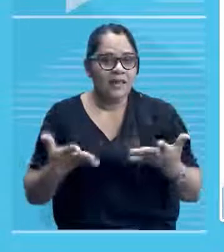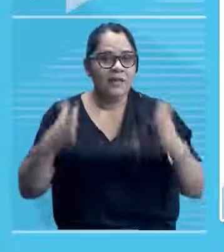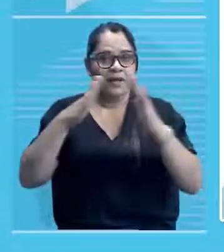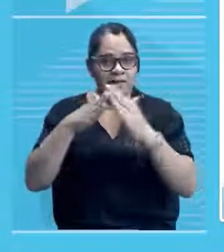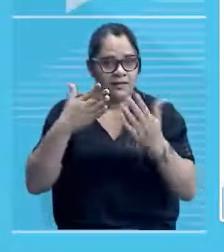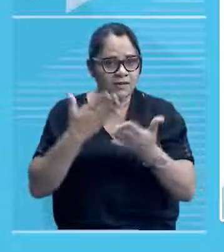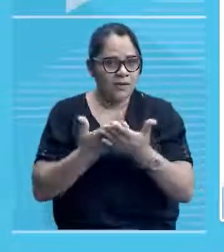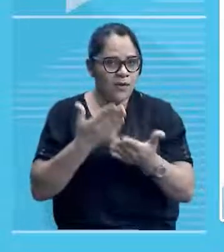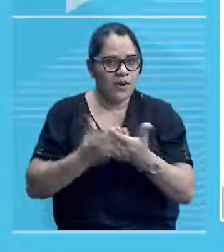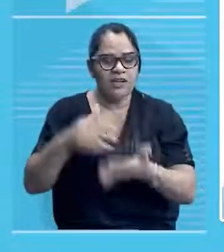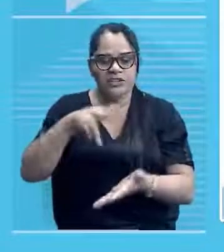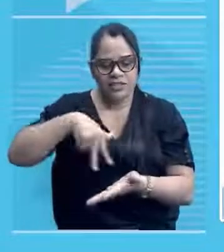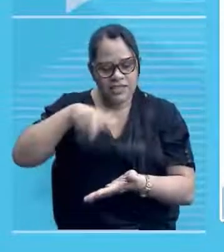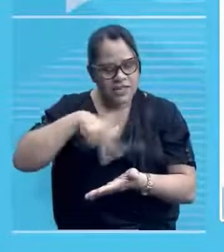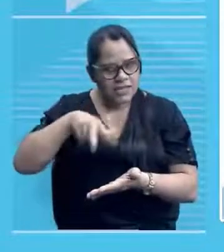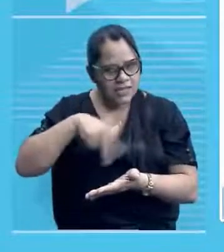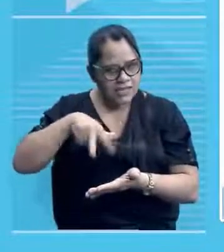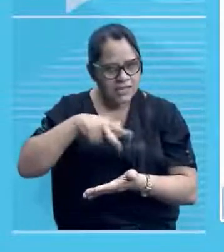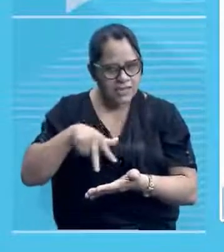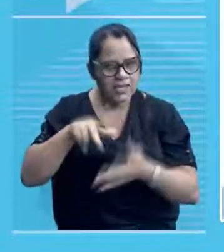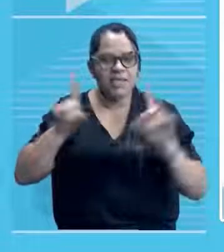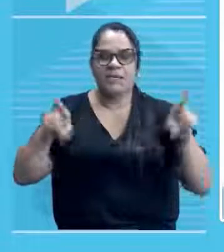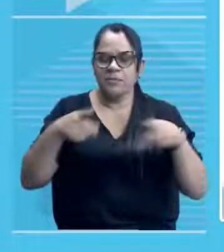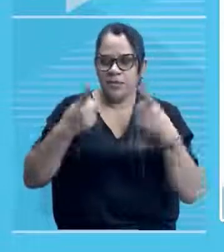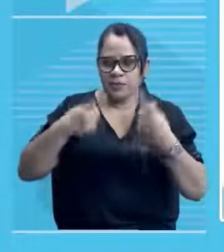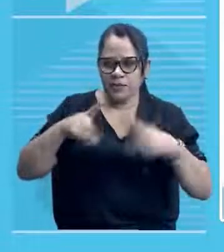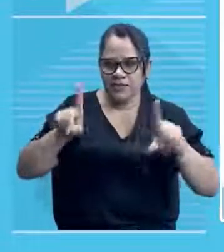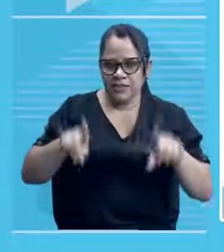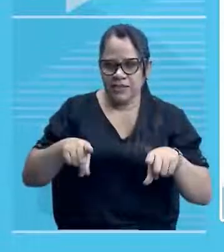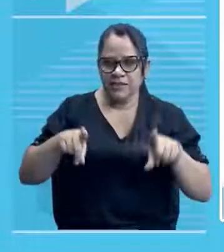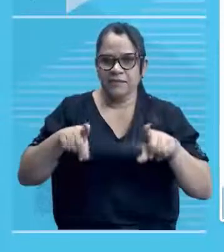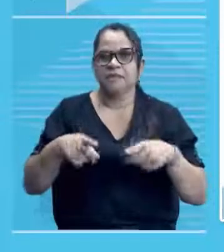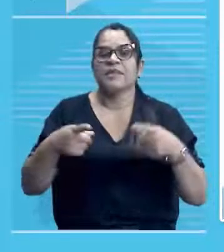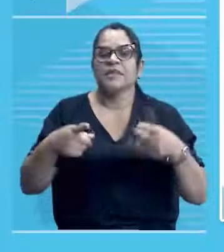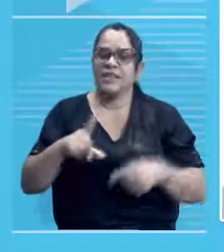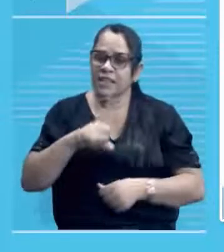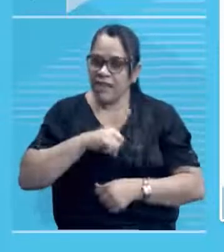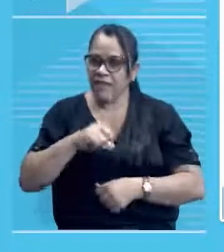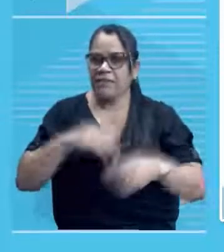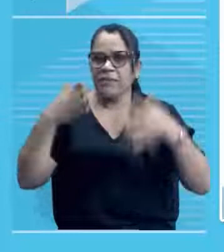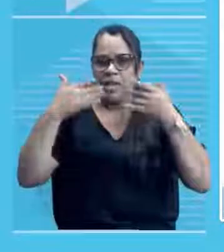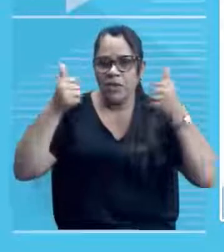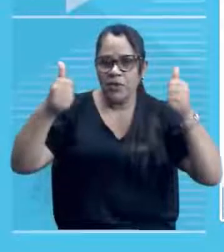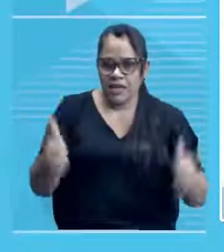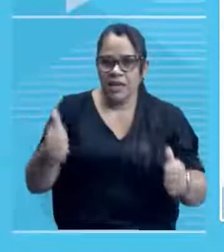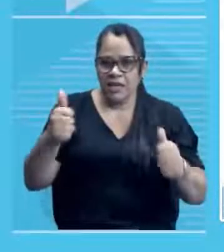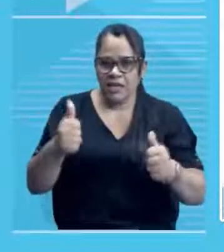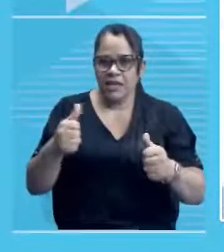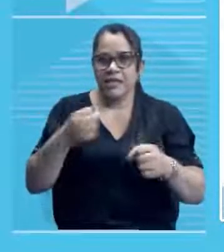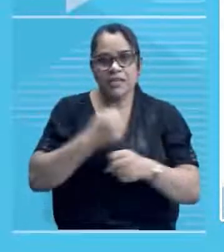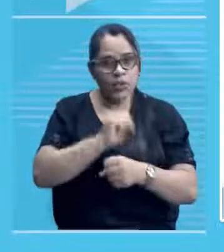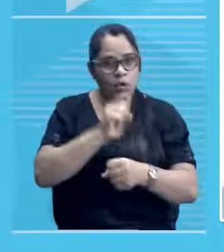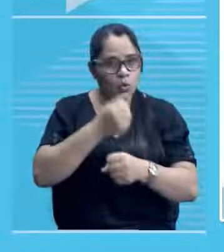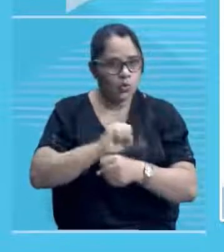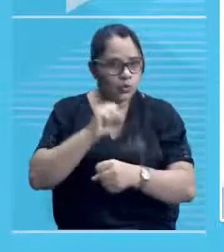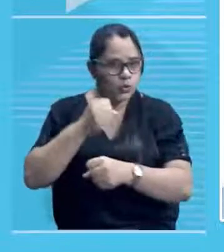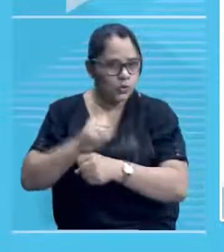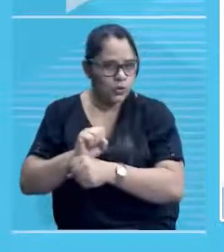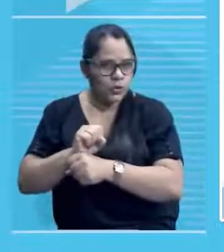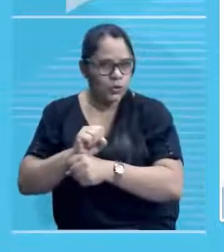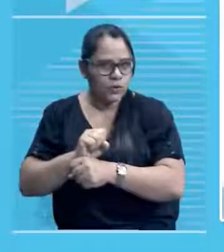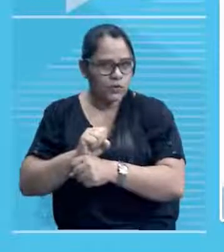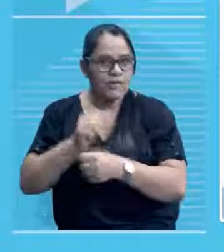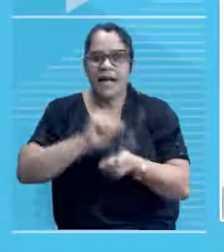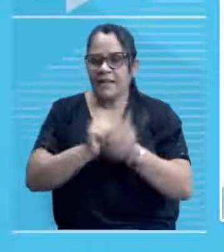dança e música receberam melhorias nas instalações e adequação das